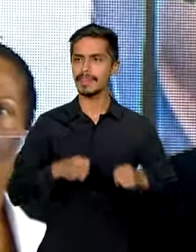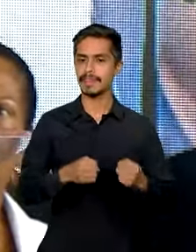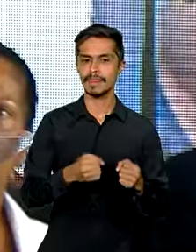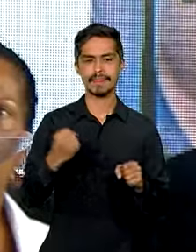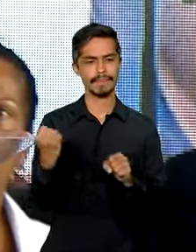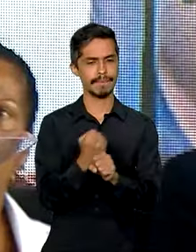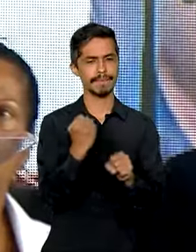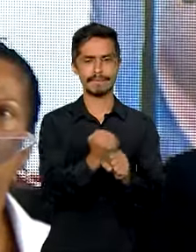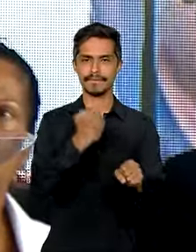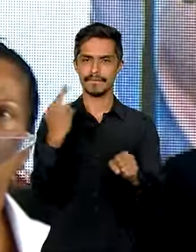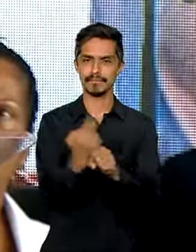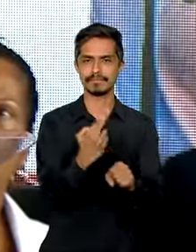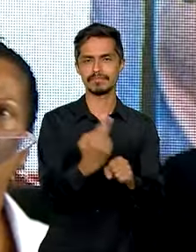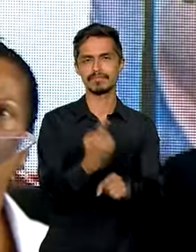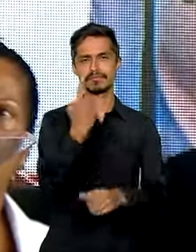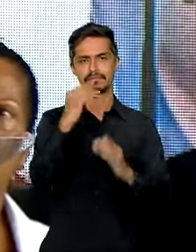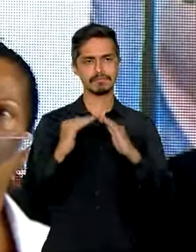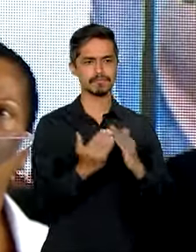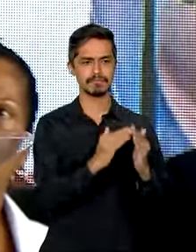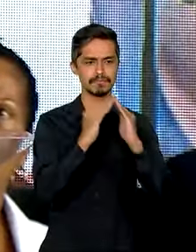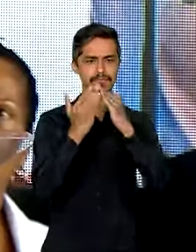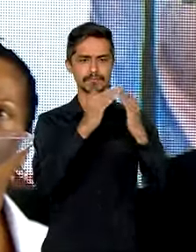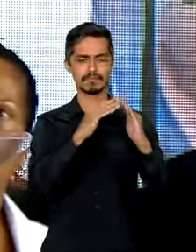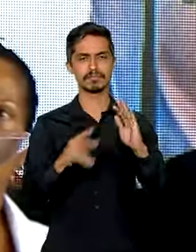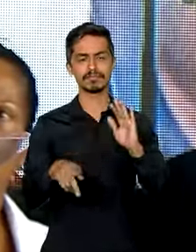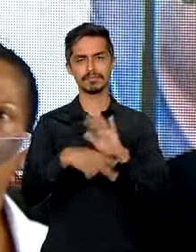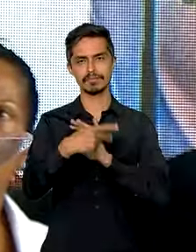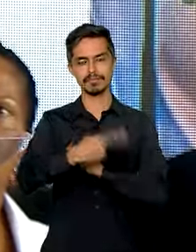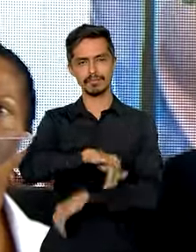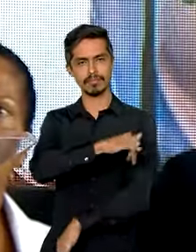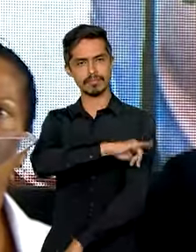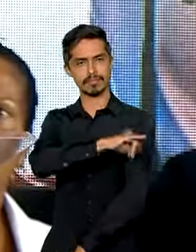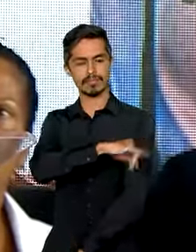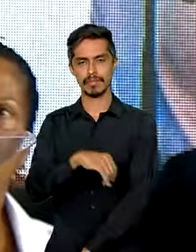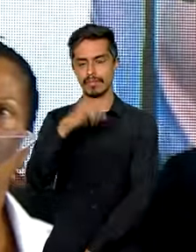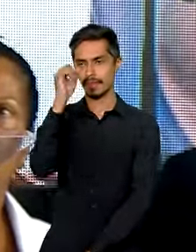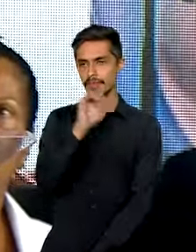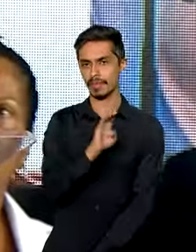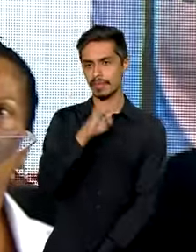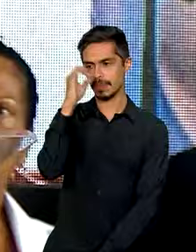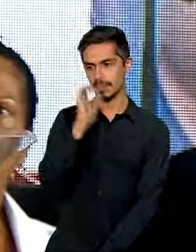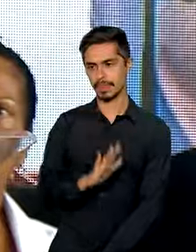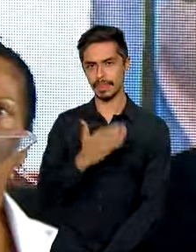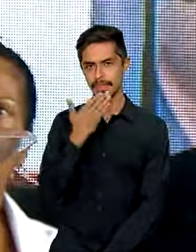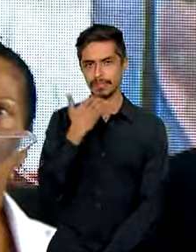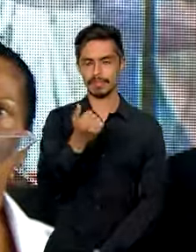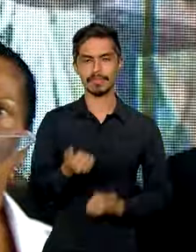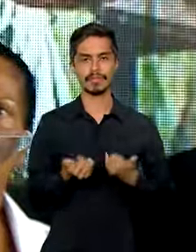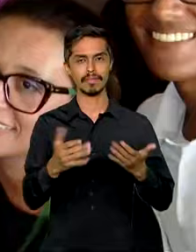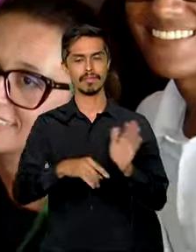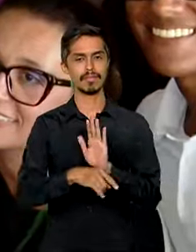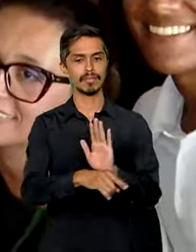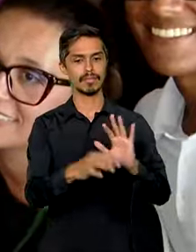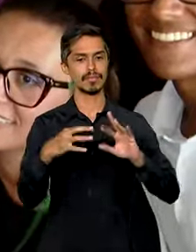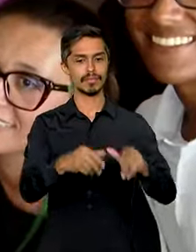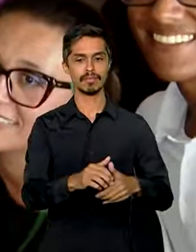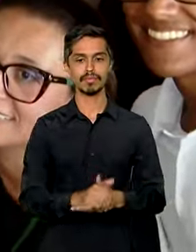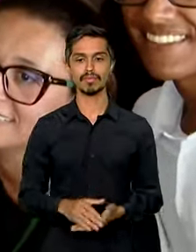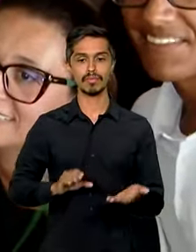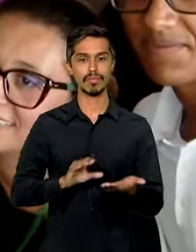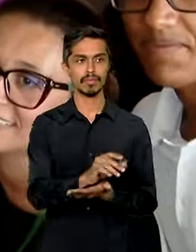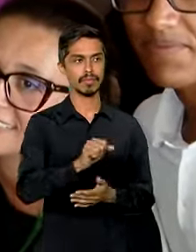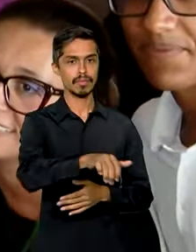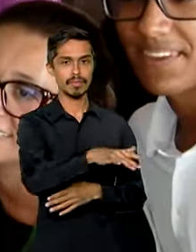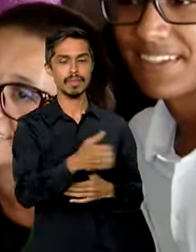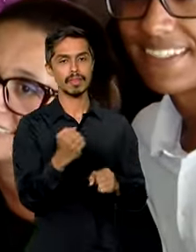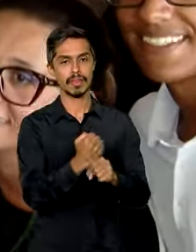e na construção de uma favela, de um Rio de Janeiro, de um Brasil melhor e melhor para todos. O recurso para